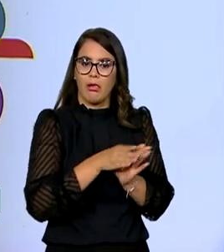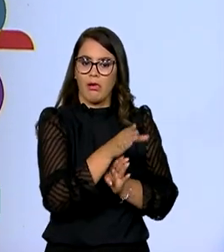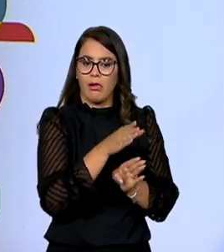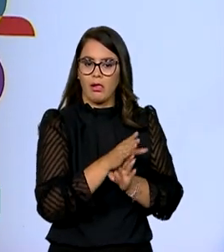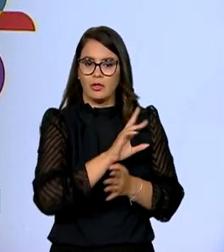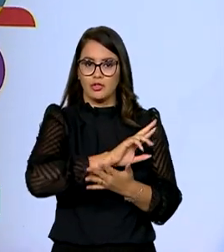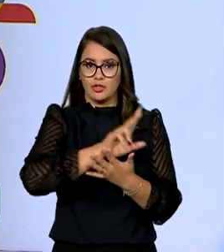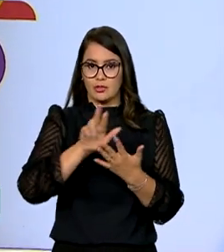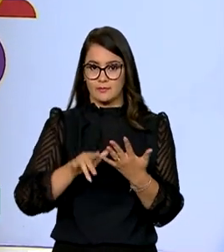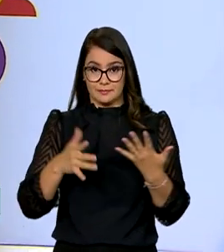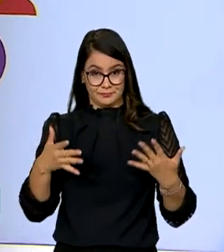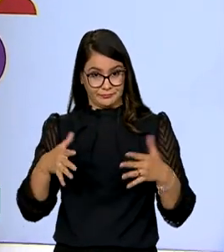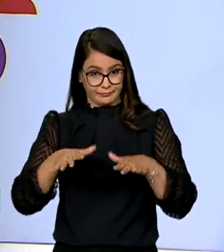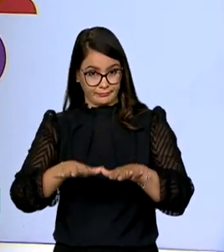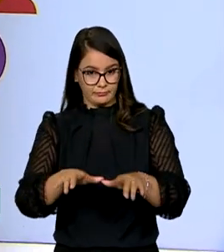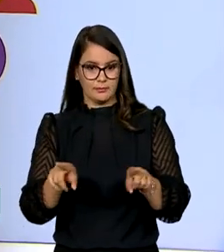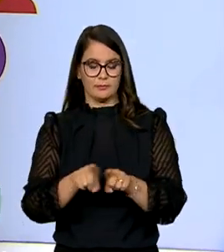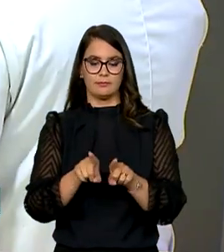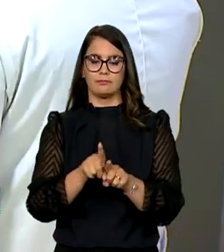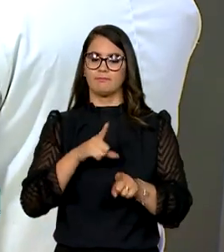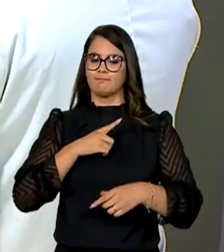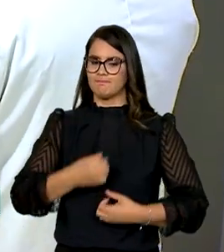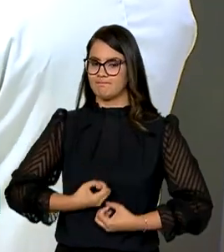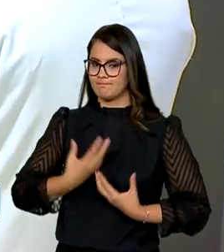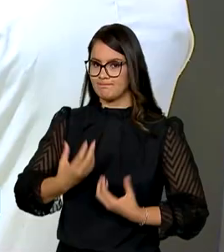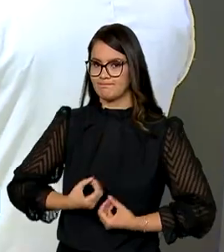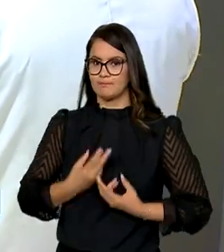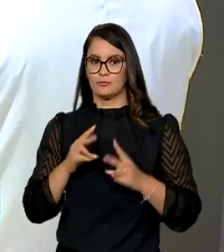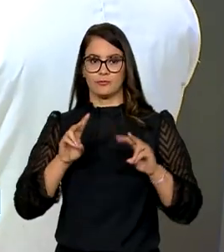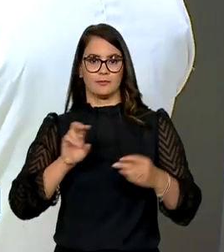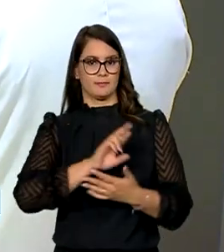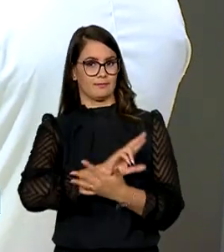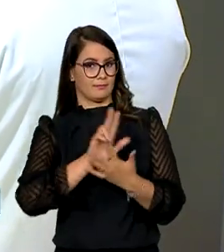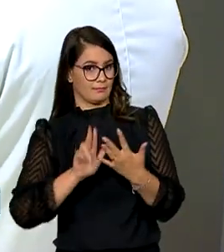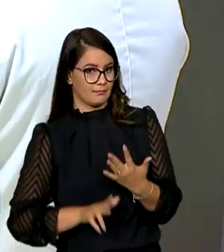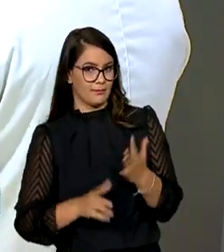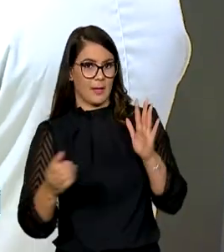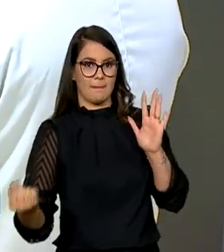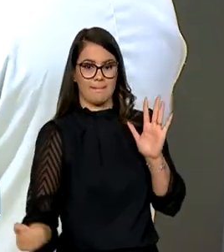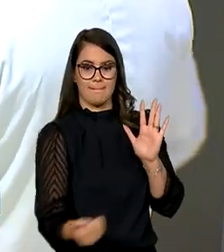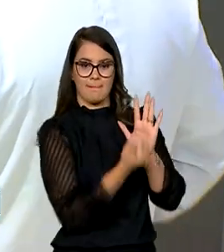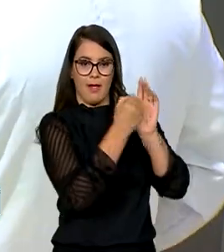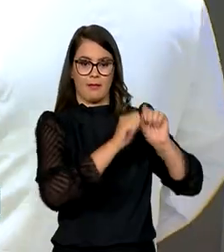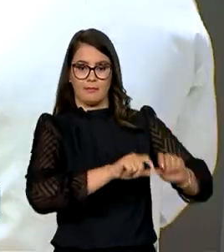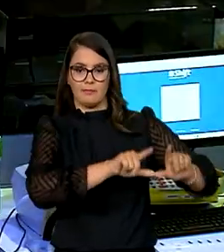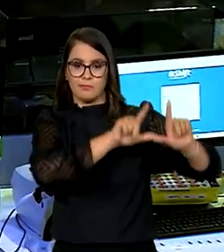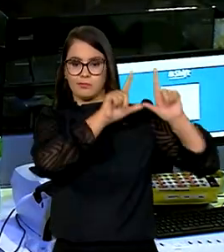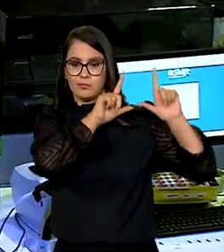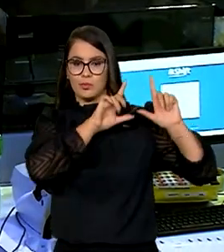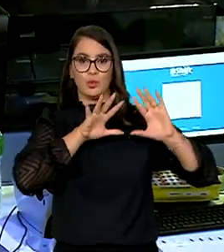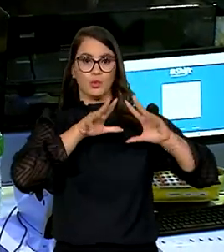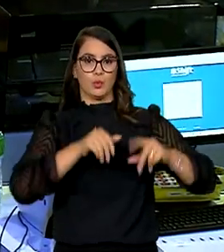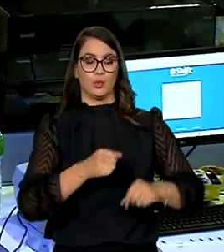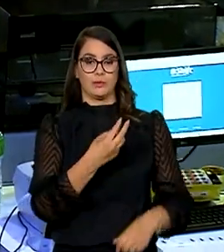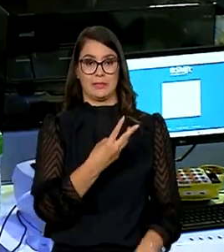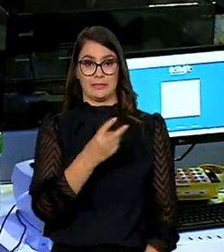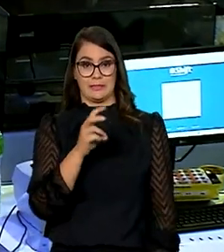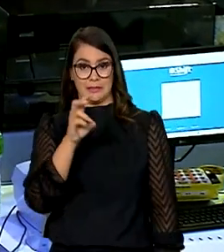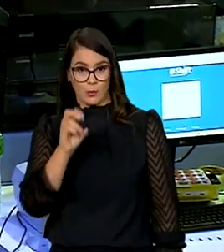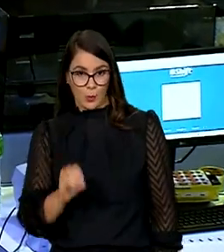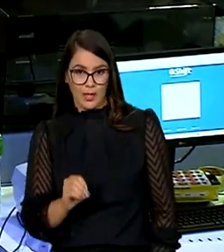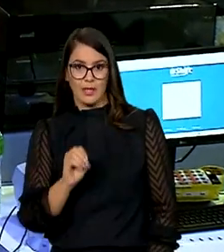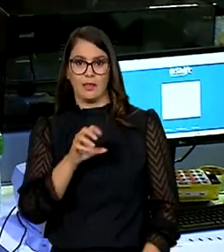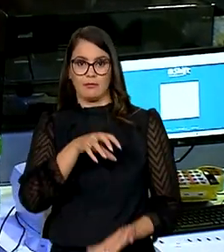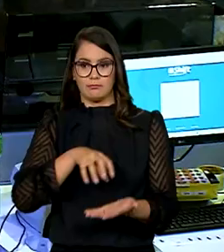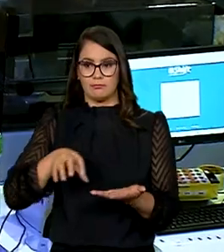inclusão. Além disso, há um manifesto sobre diversidade fixado em todas as 350 unidades do